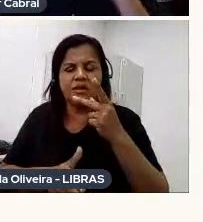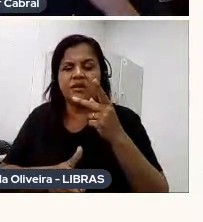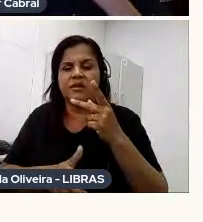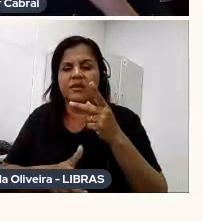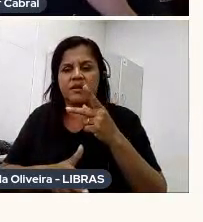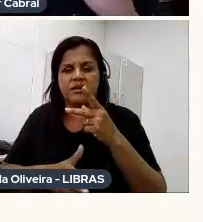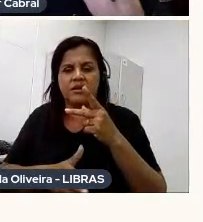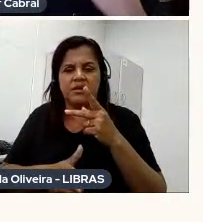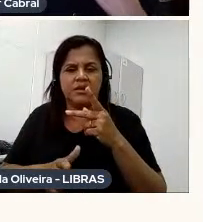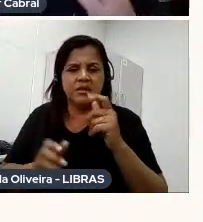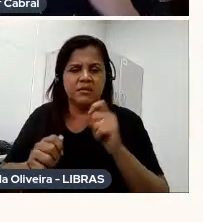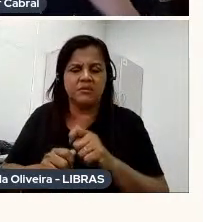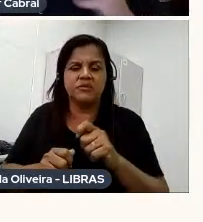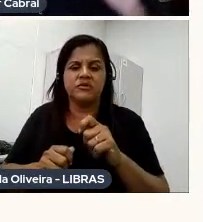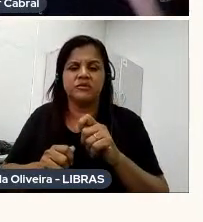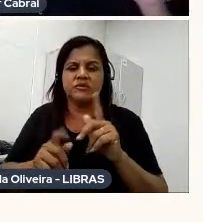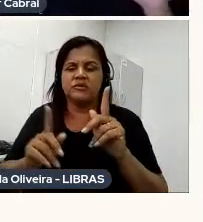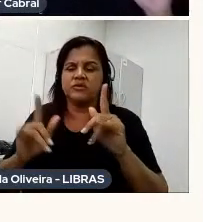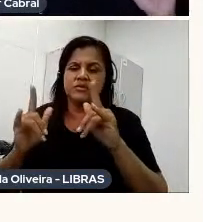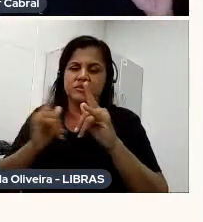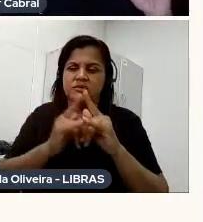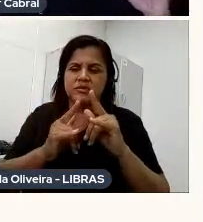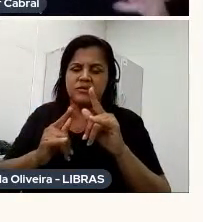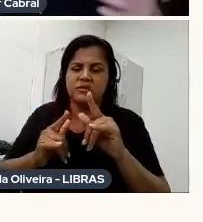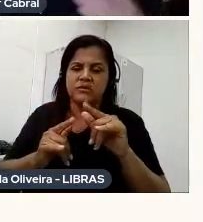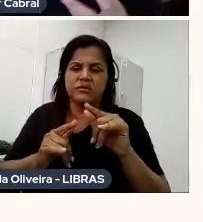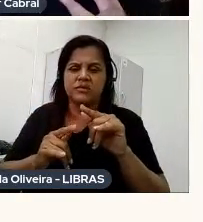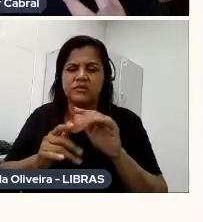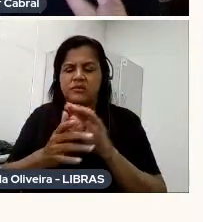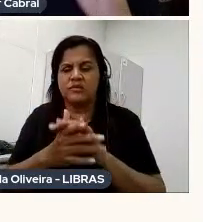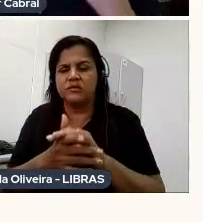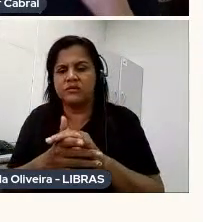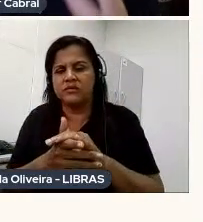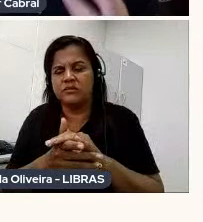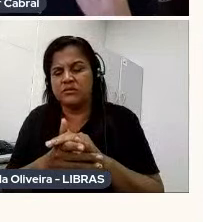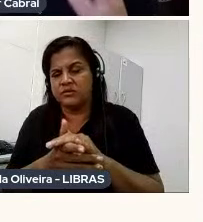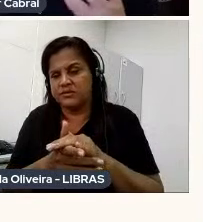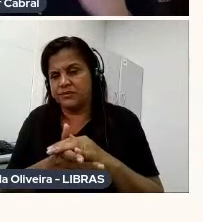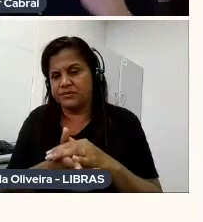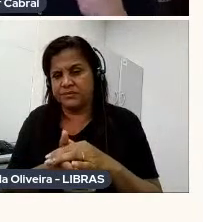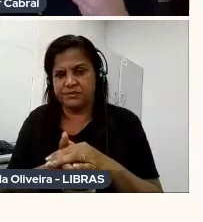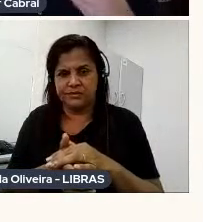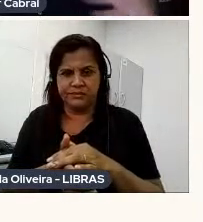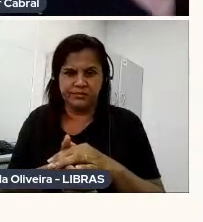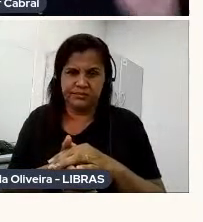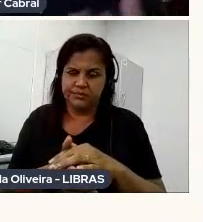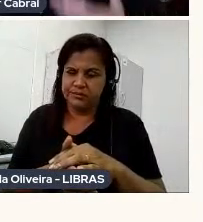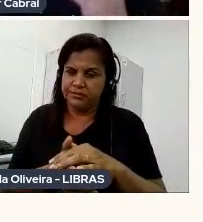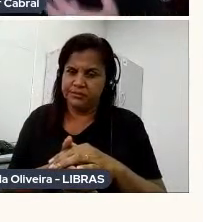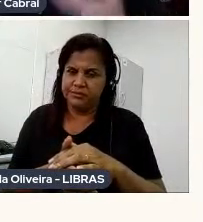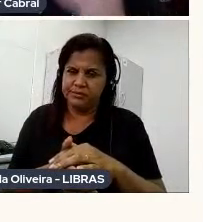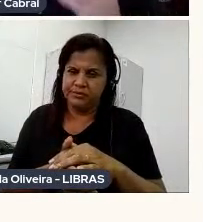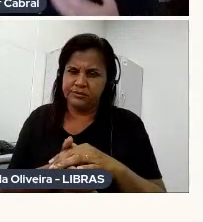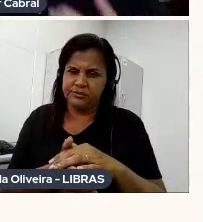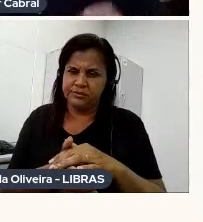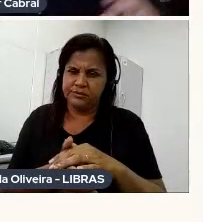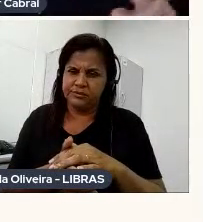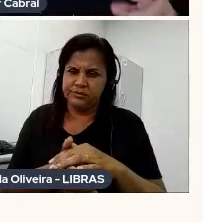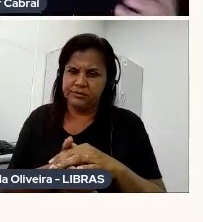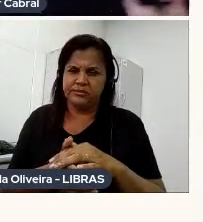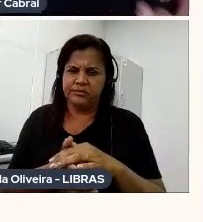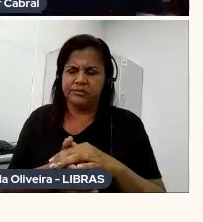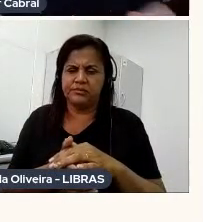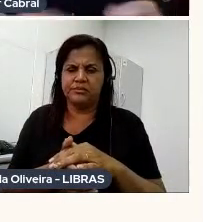o que significa isso? O lip sync, que são os fonemas, a gente modelava as bocas, né, um set de boquinhas